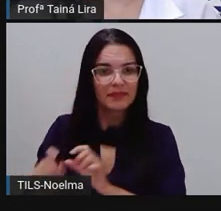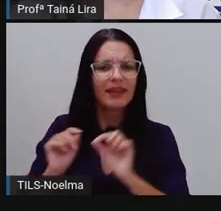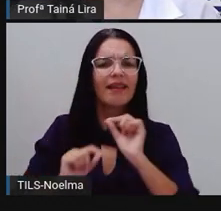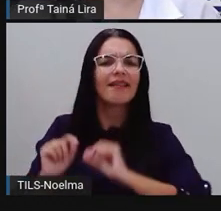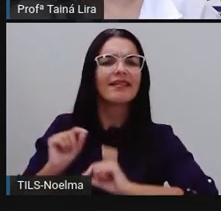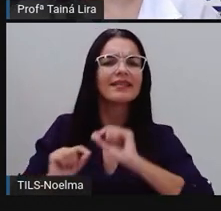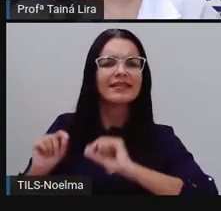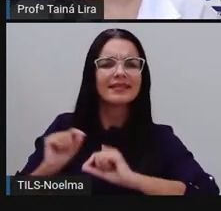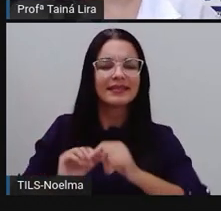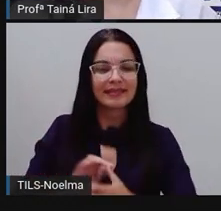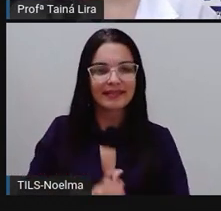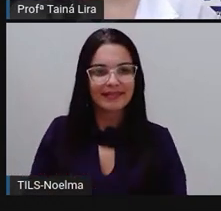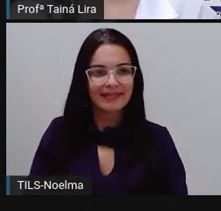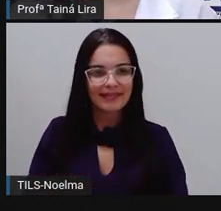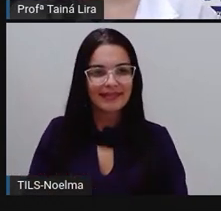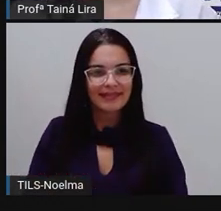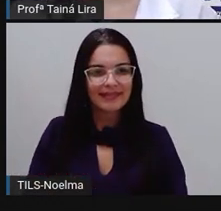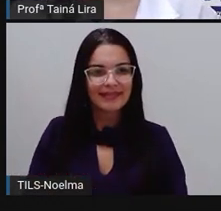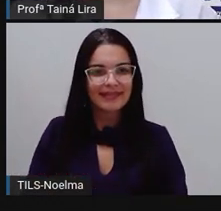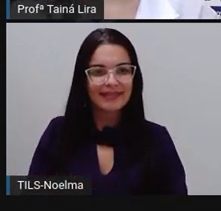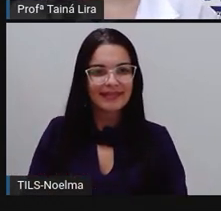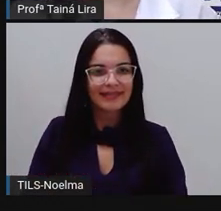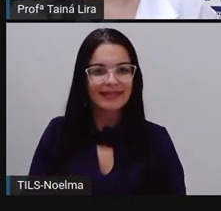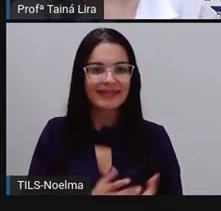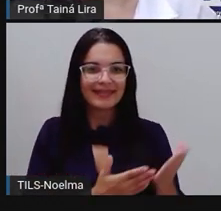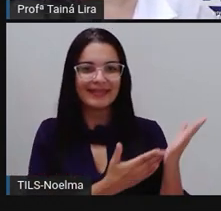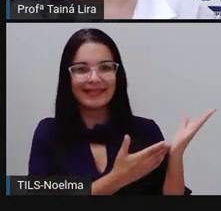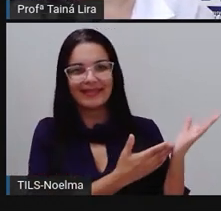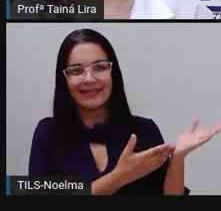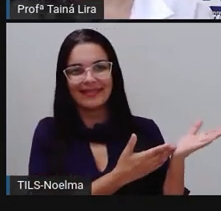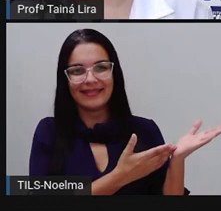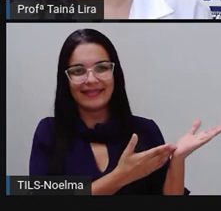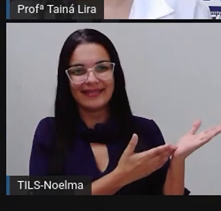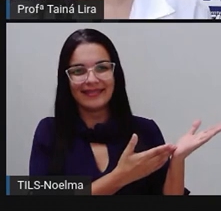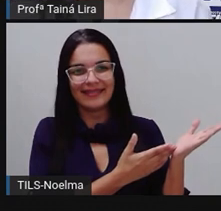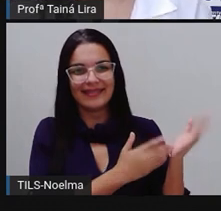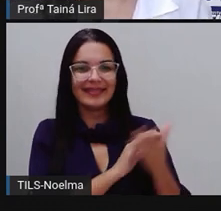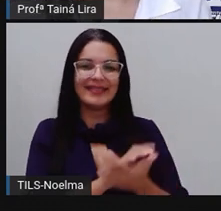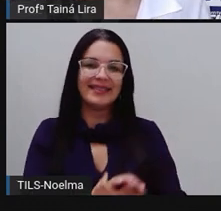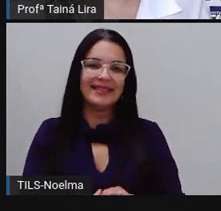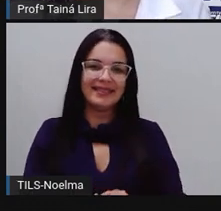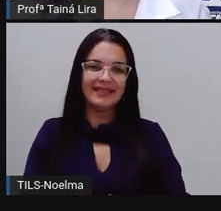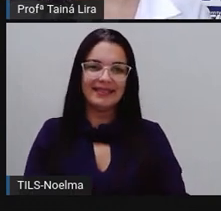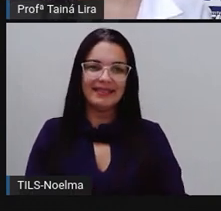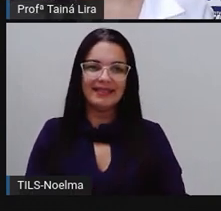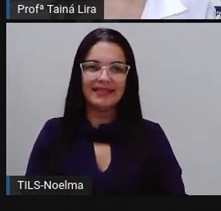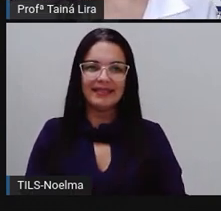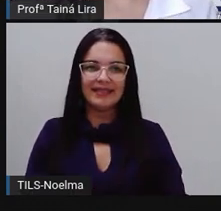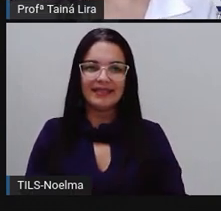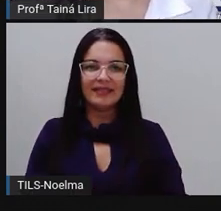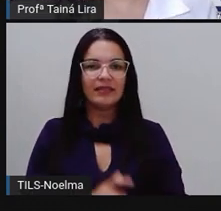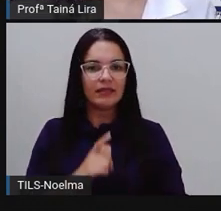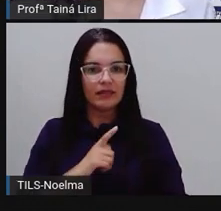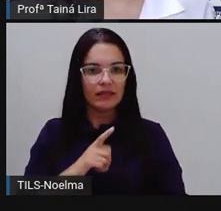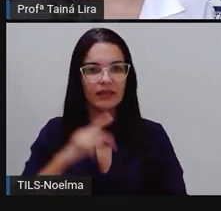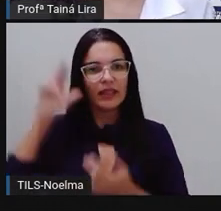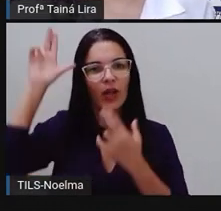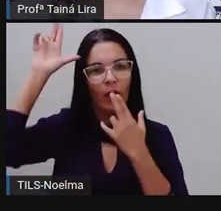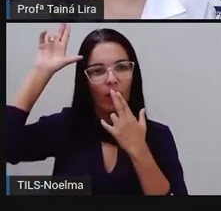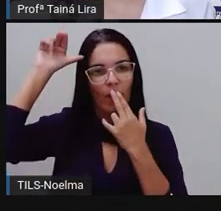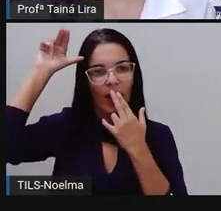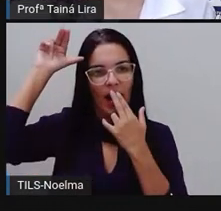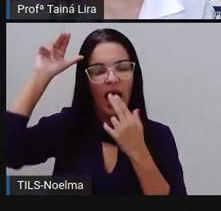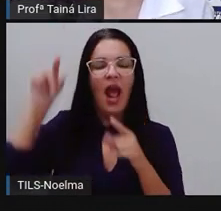personagens? Olha lá, uma lebre e uma tartaruga. Então o texto aí, essa